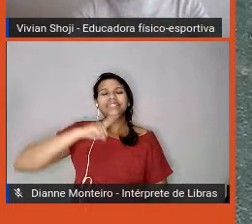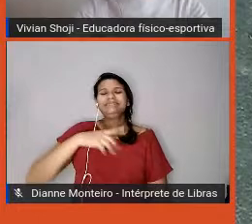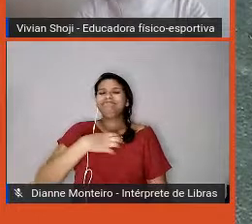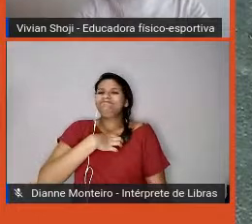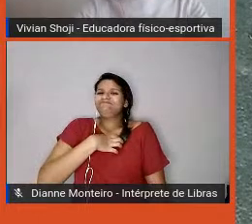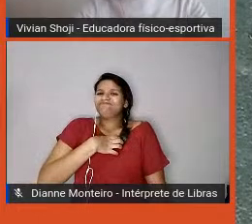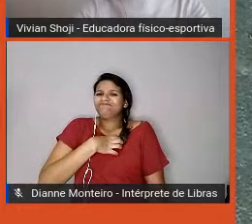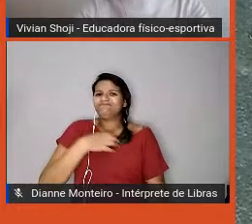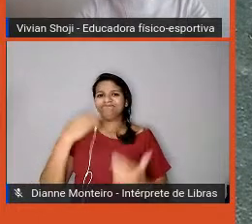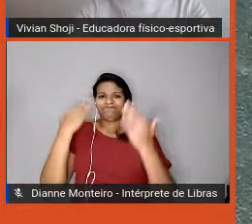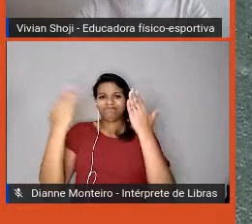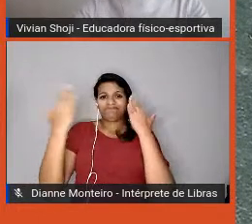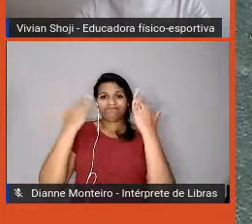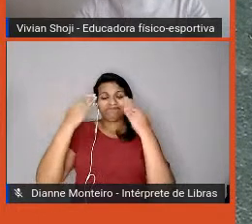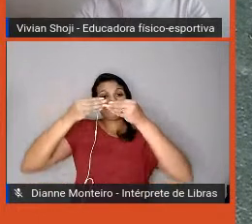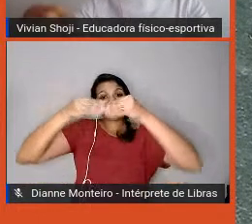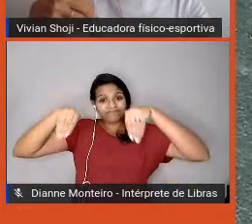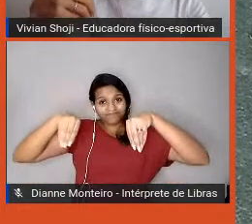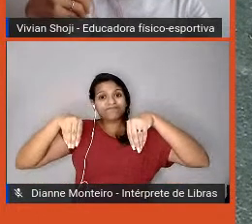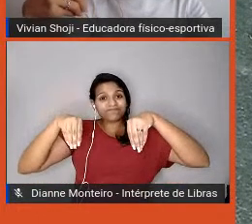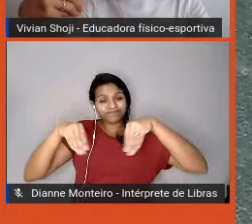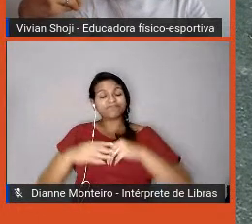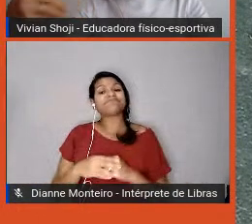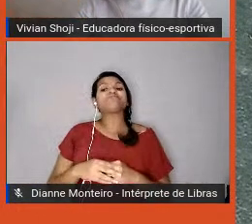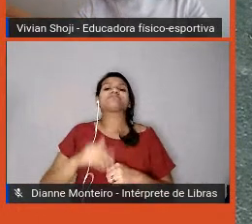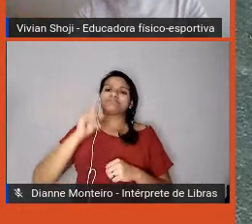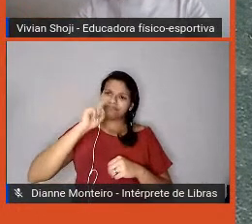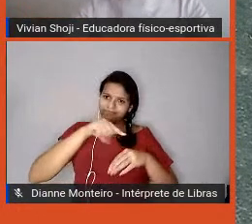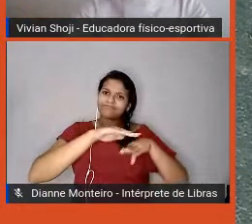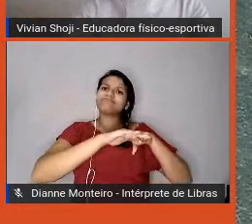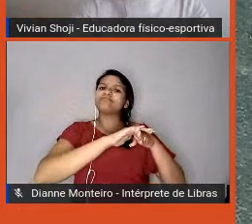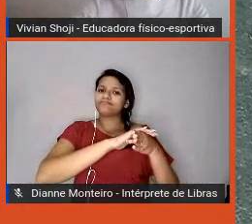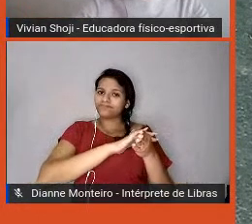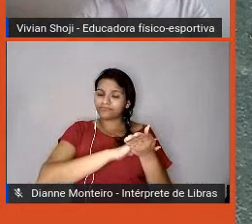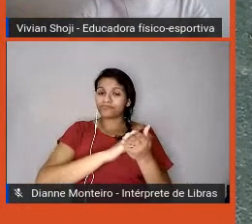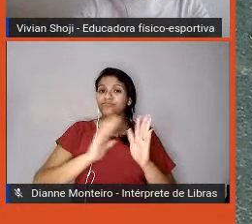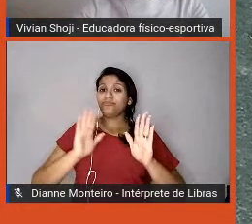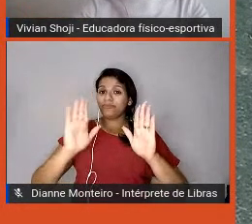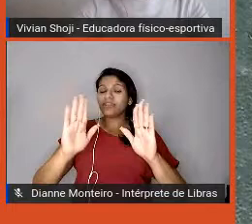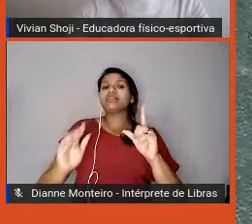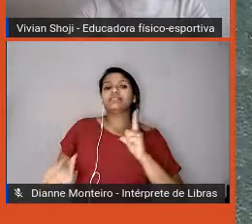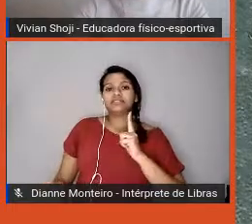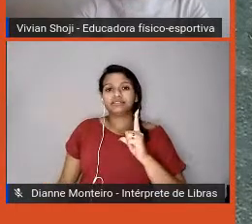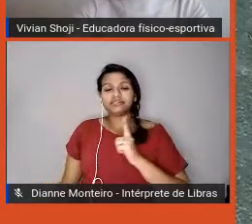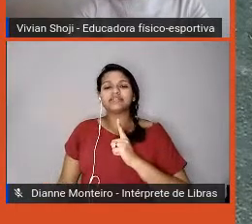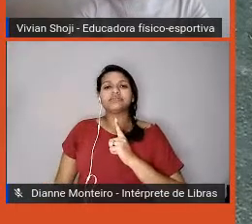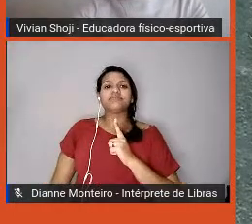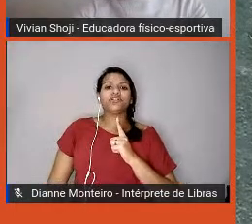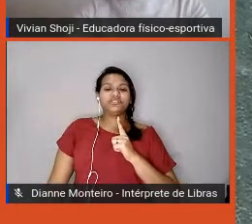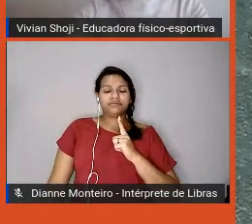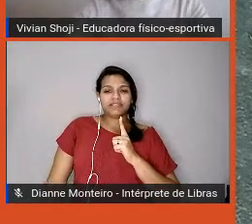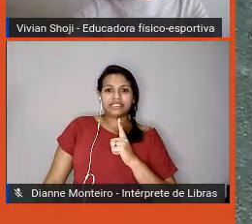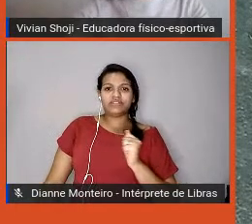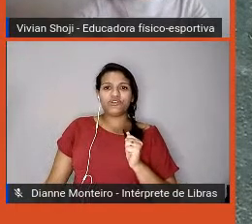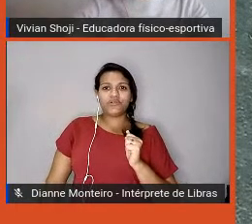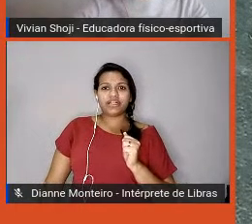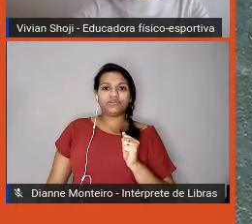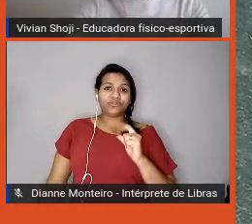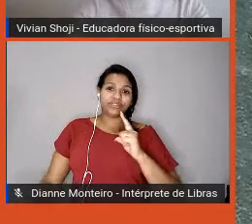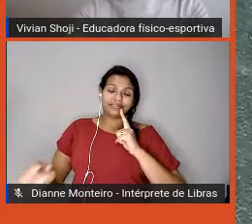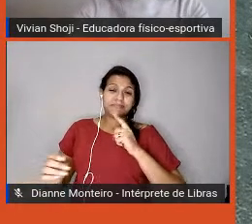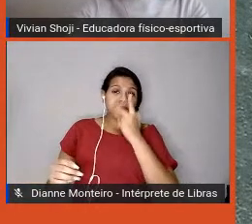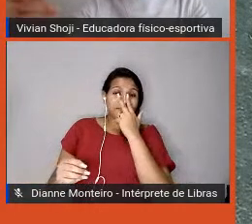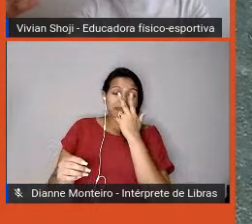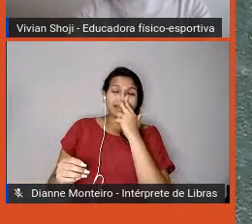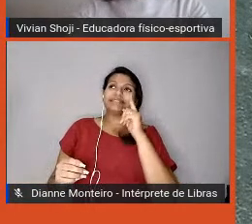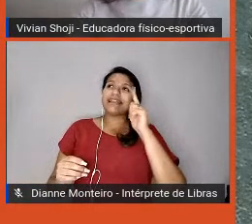a saúde mental, ela tem muito estigma ainda. A gente tem muito tabu em falar sobre isso.